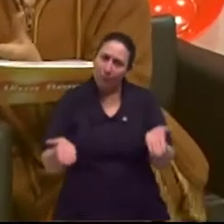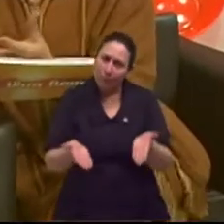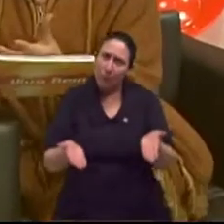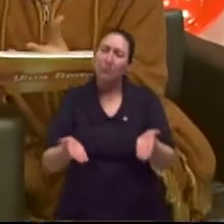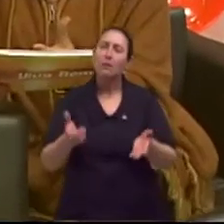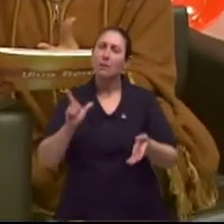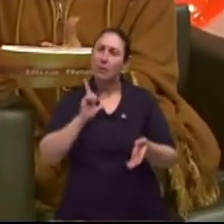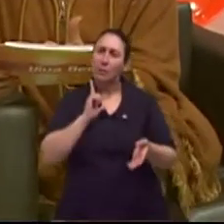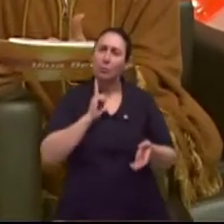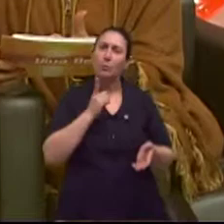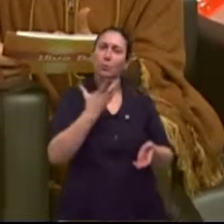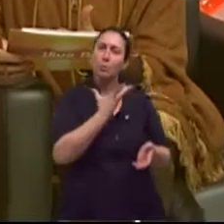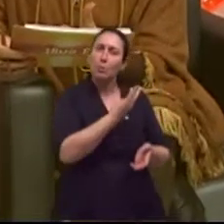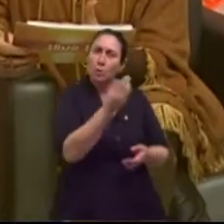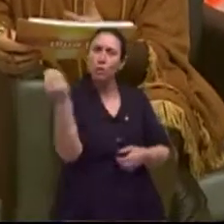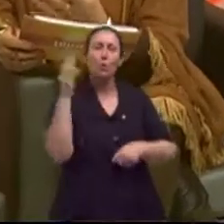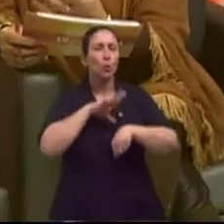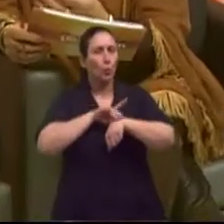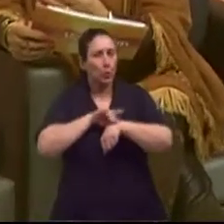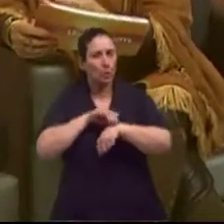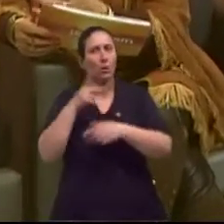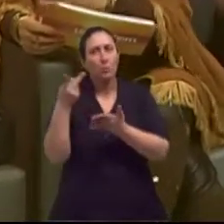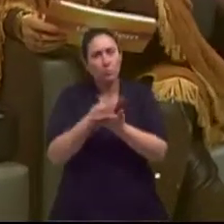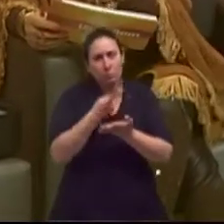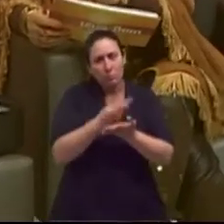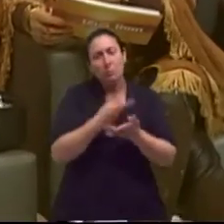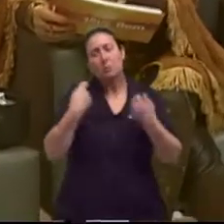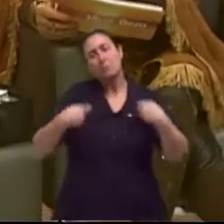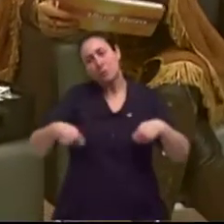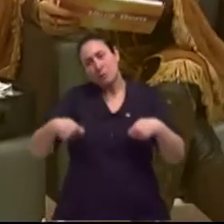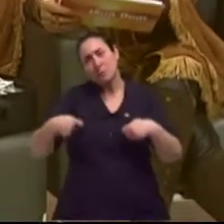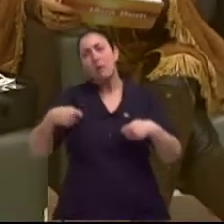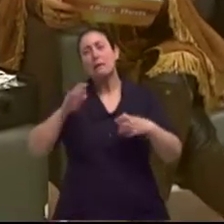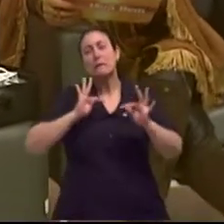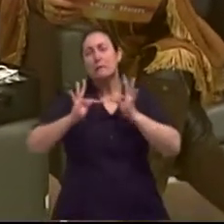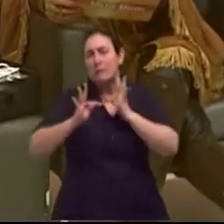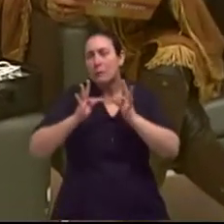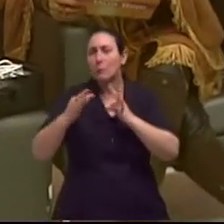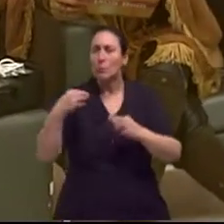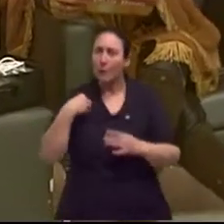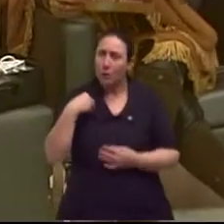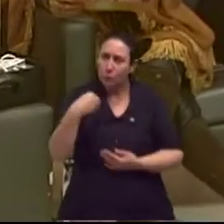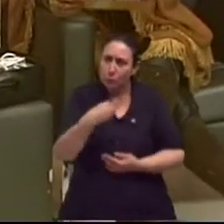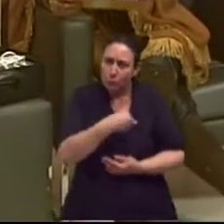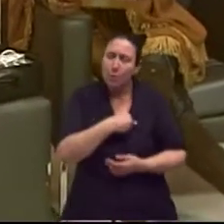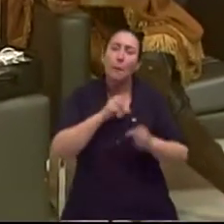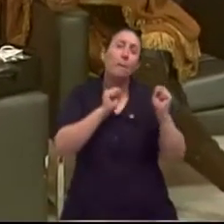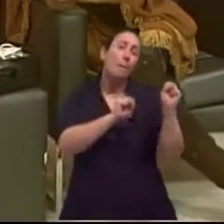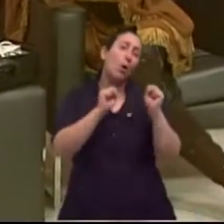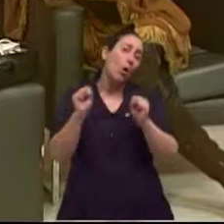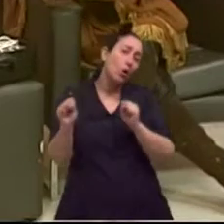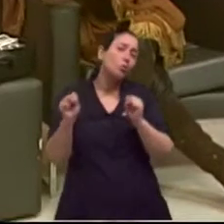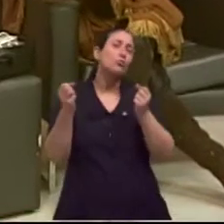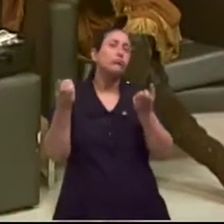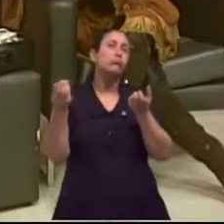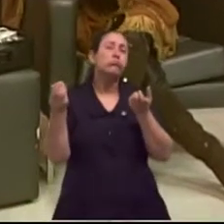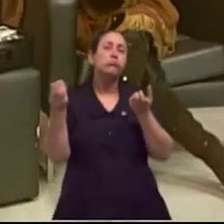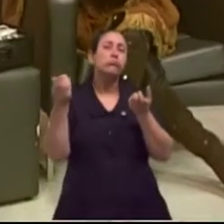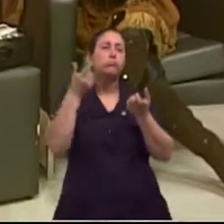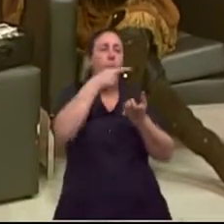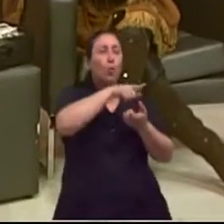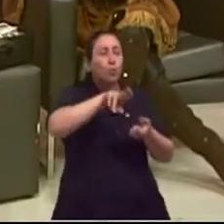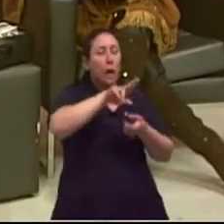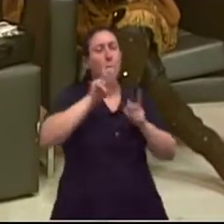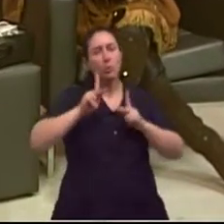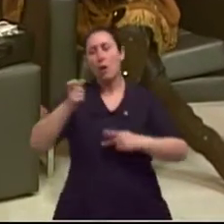muitas, muitas doenças que aparecem que precisam de tratamento médico alopático e que pode ser uma complementação com esse tipo de